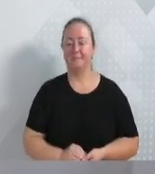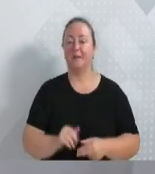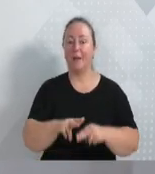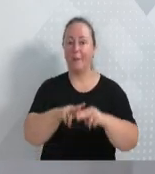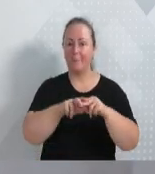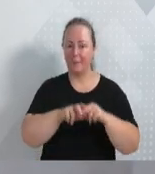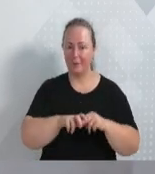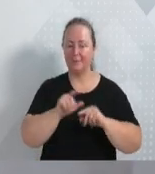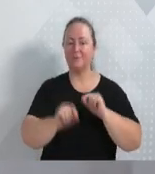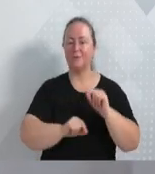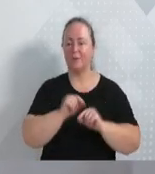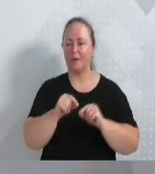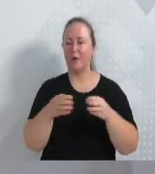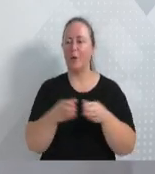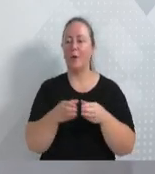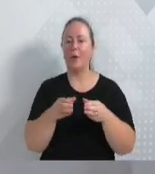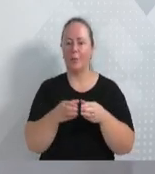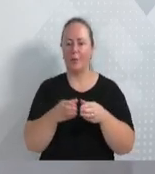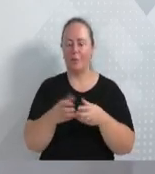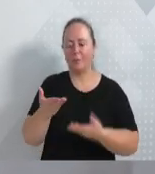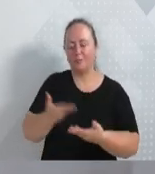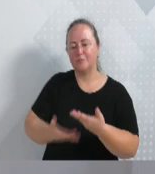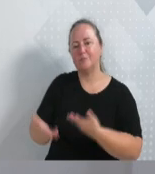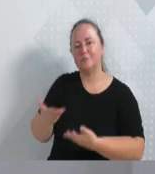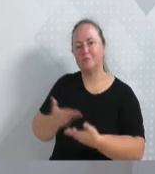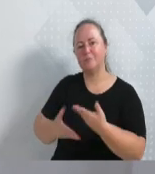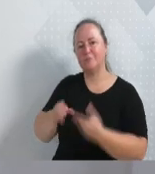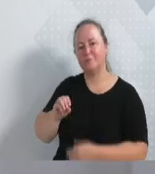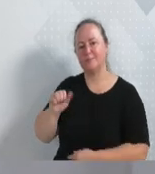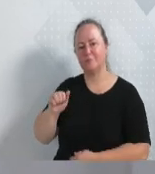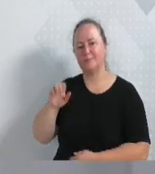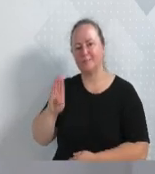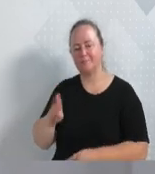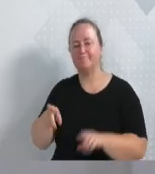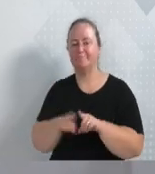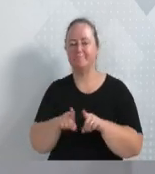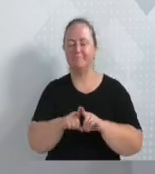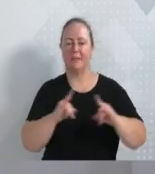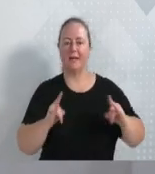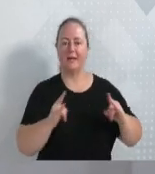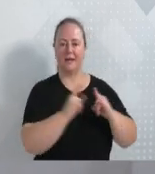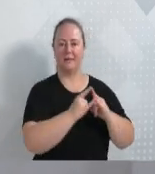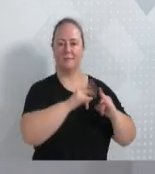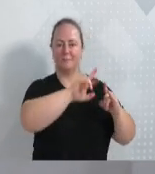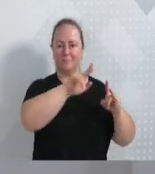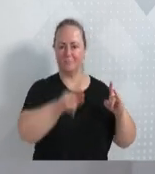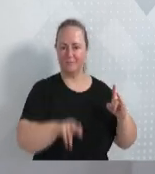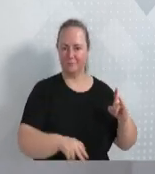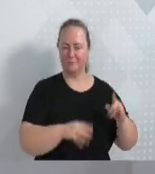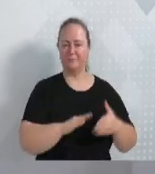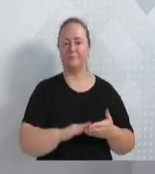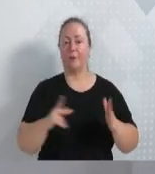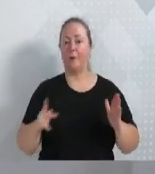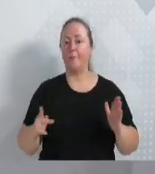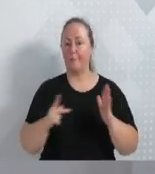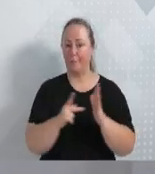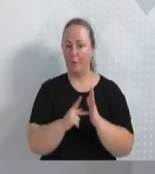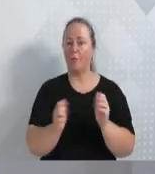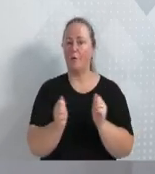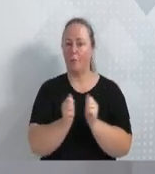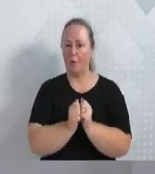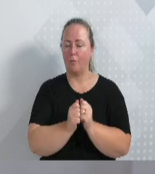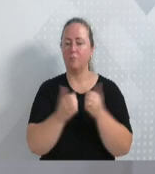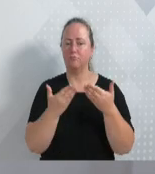nós teremos uma ação conjunta entre a OAB Blumenau e vários órgãos e instituições, tais como o PROCON, que fará